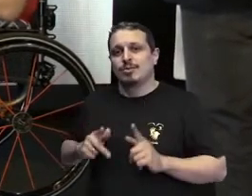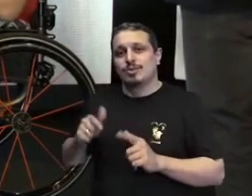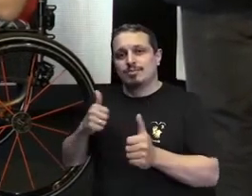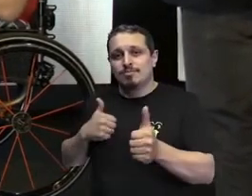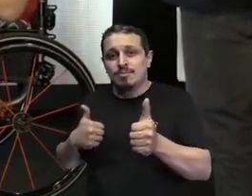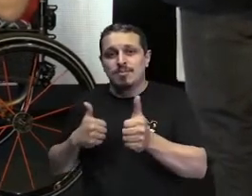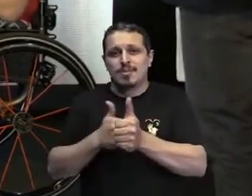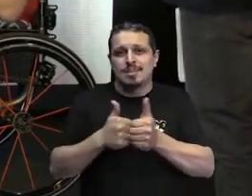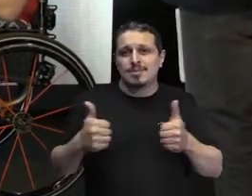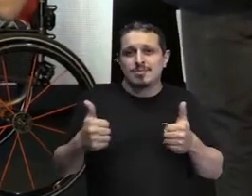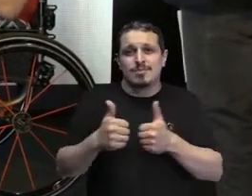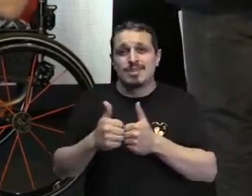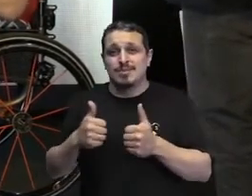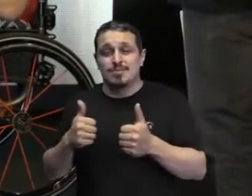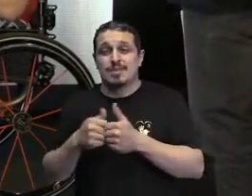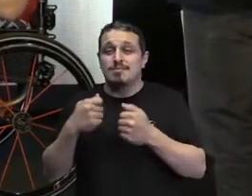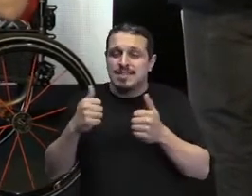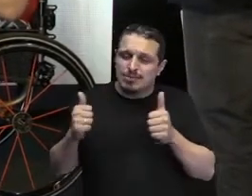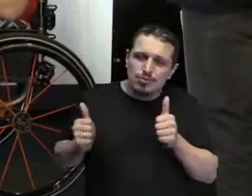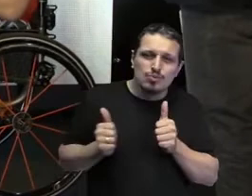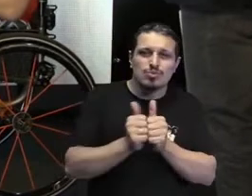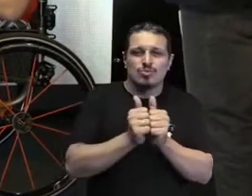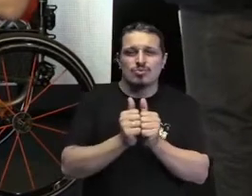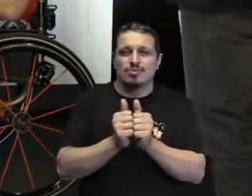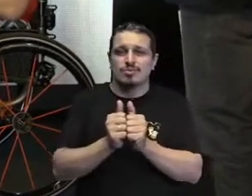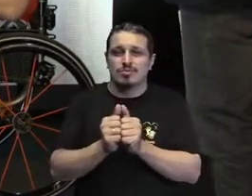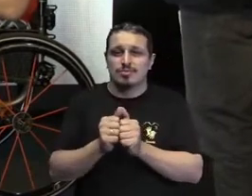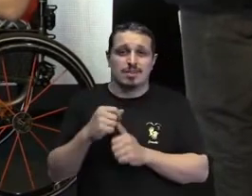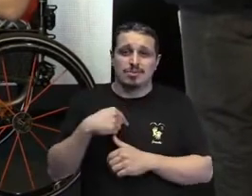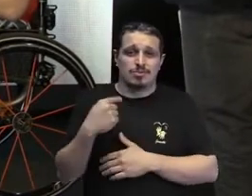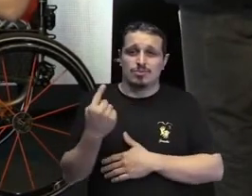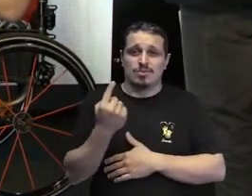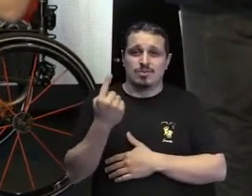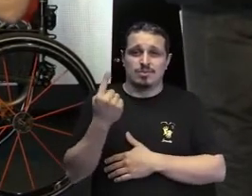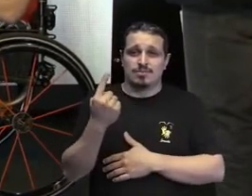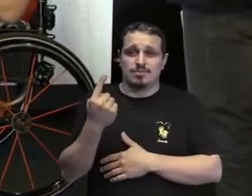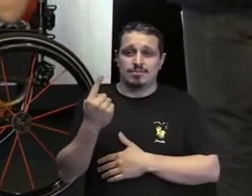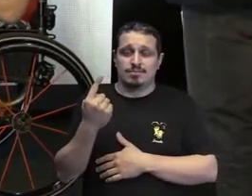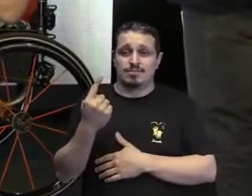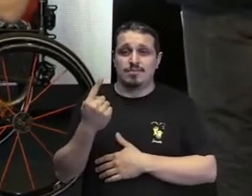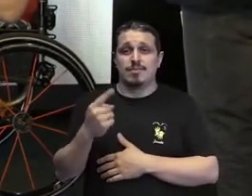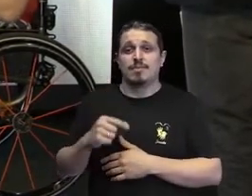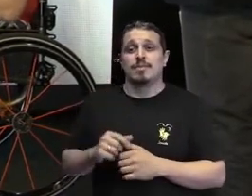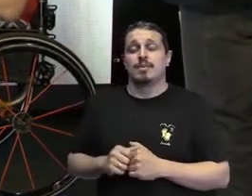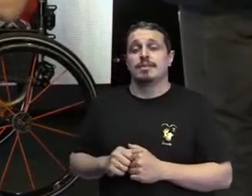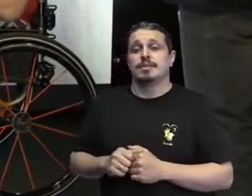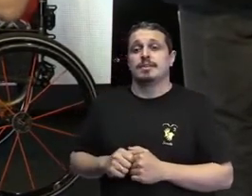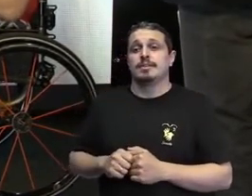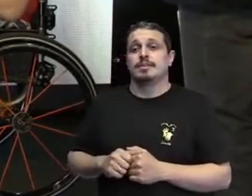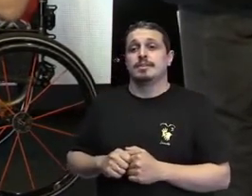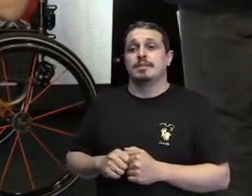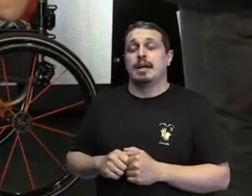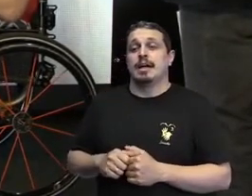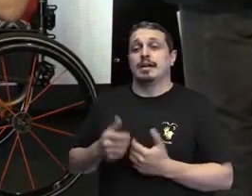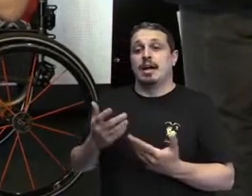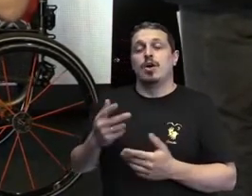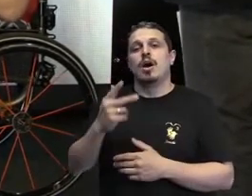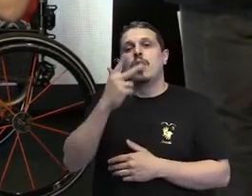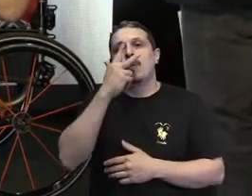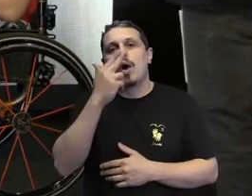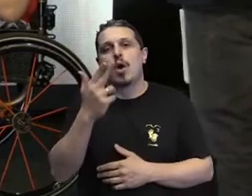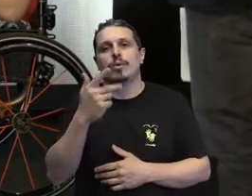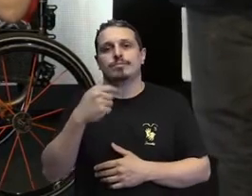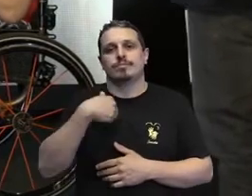independência, de buscar ser dona e donos dos nossos narizes aí, né? Então, é um